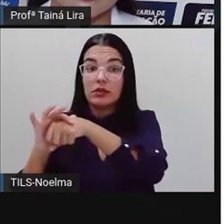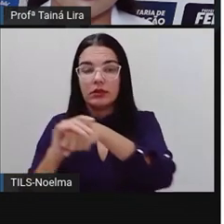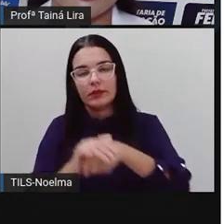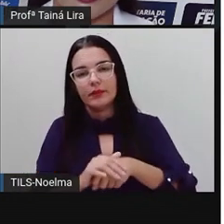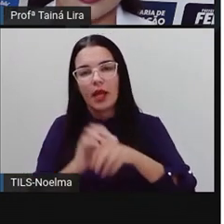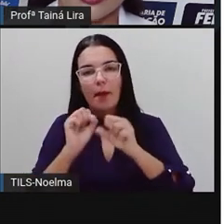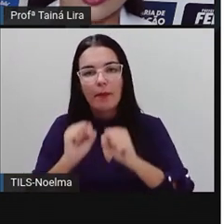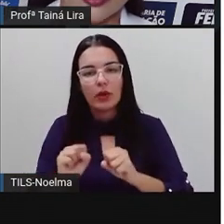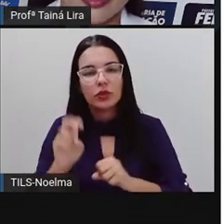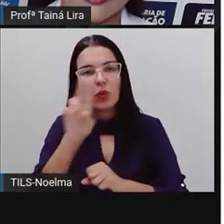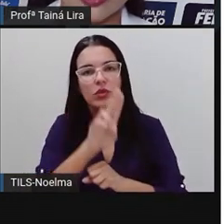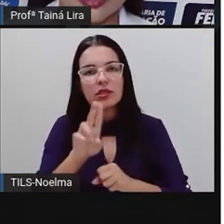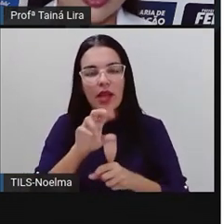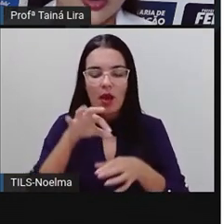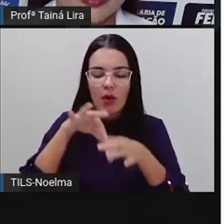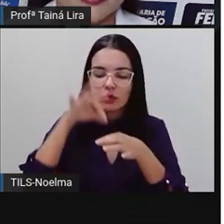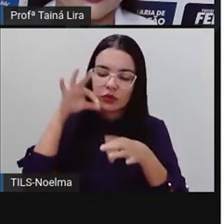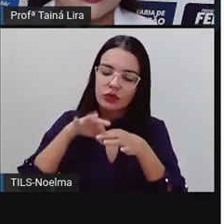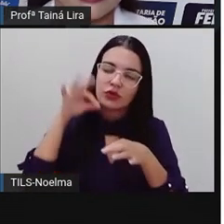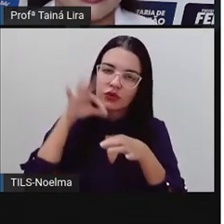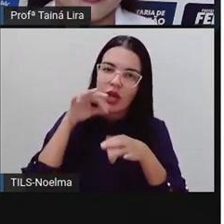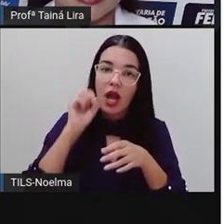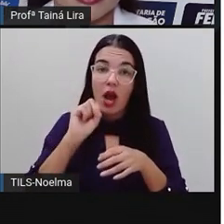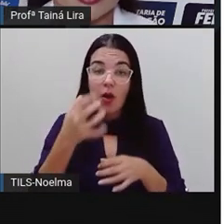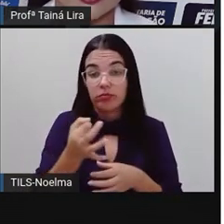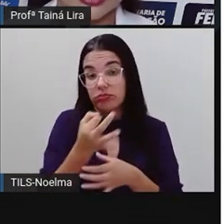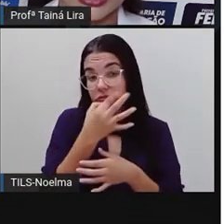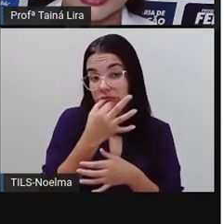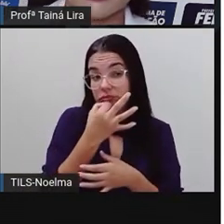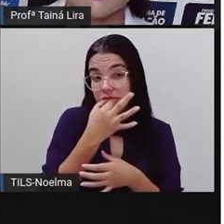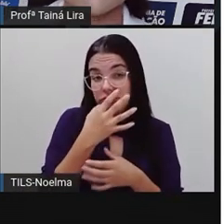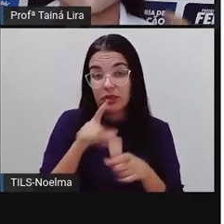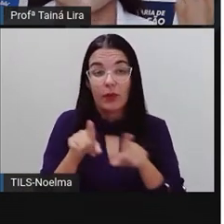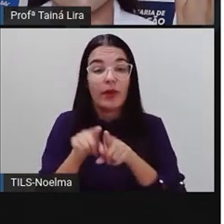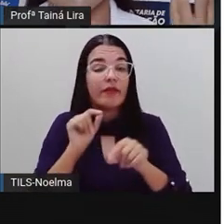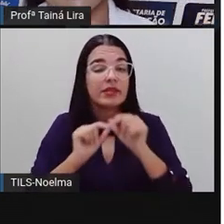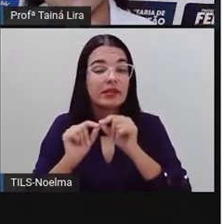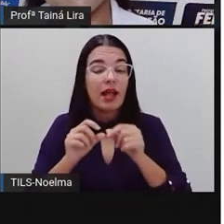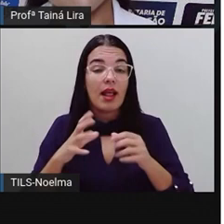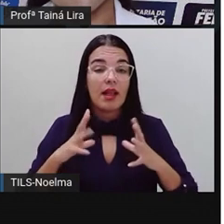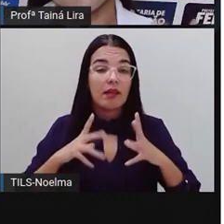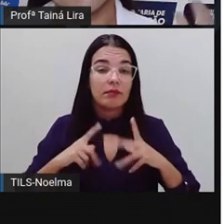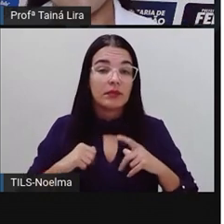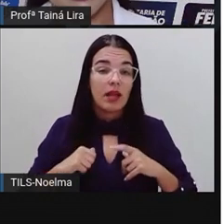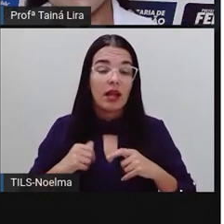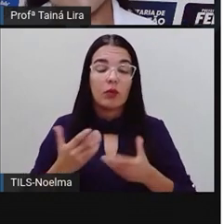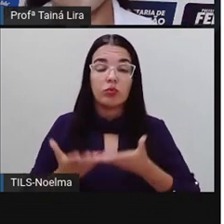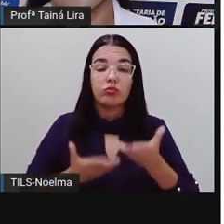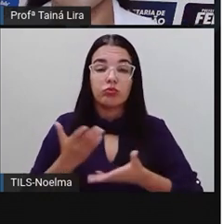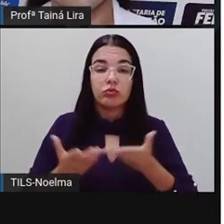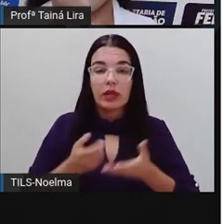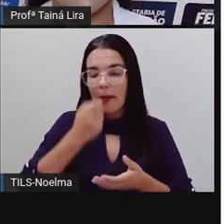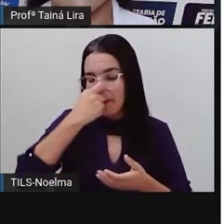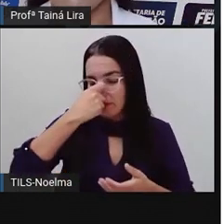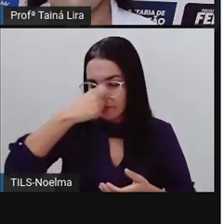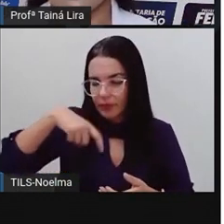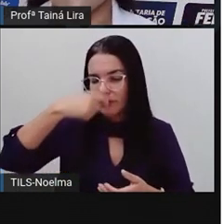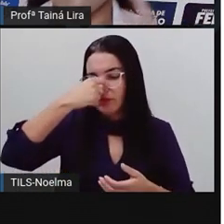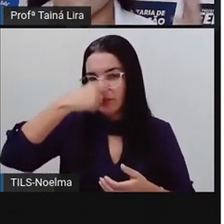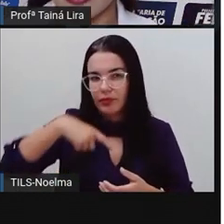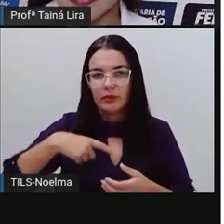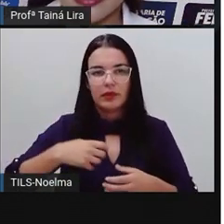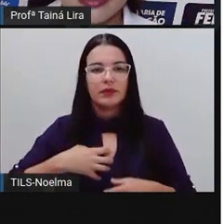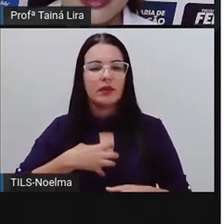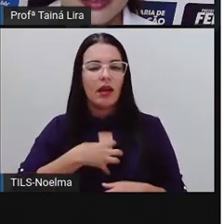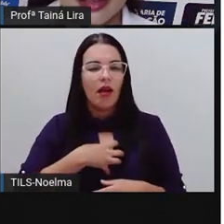utilizadas em forma de chás ou xaropes no tratamento aí, de gripes, inflamações, queimaduras, enfim,